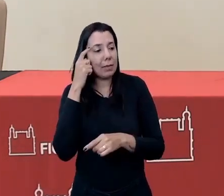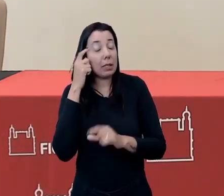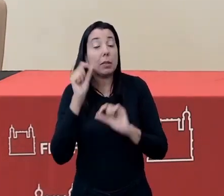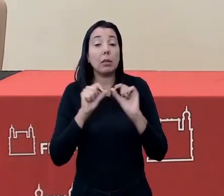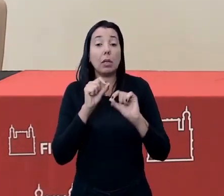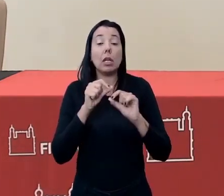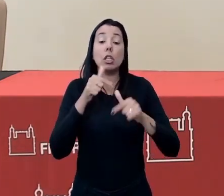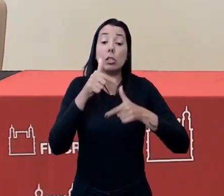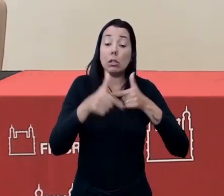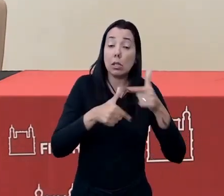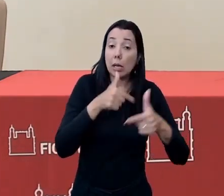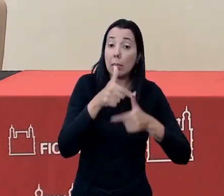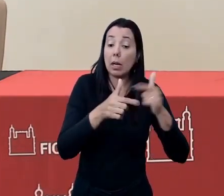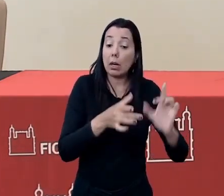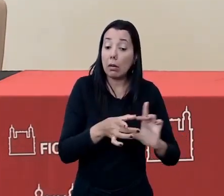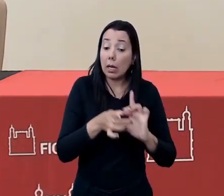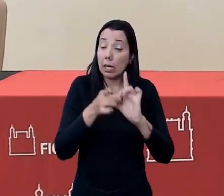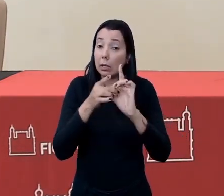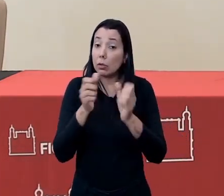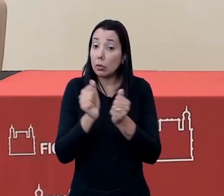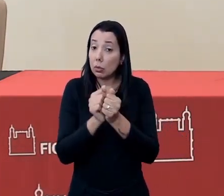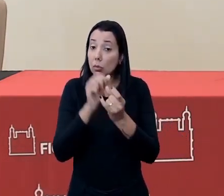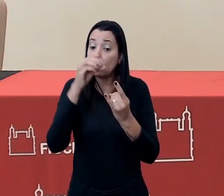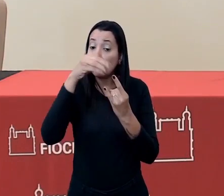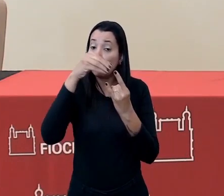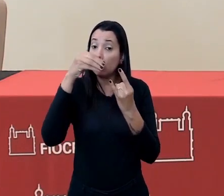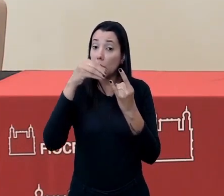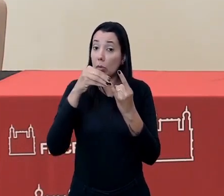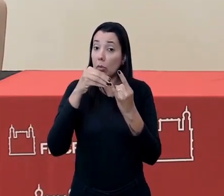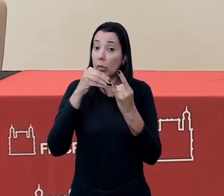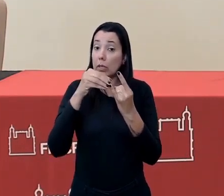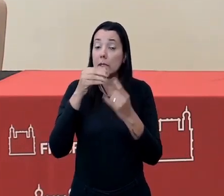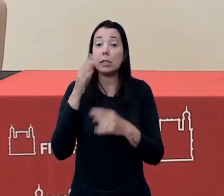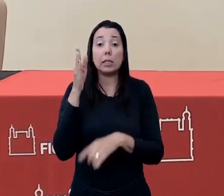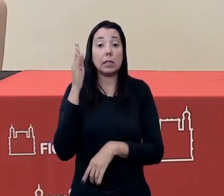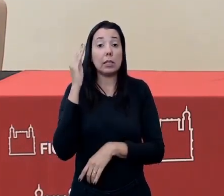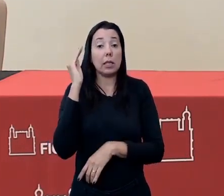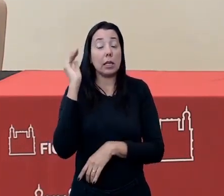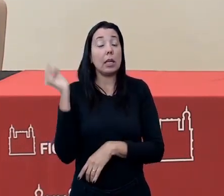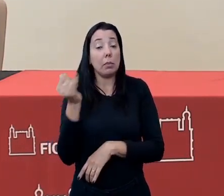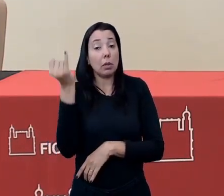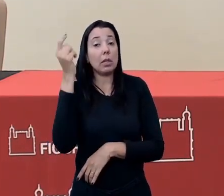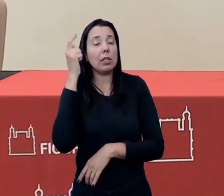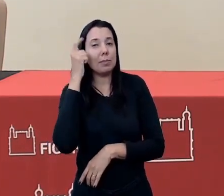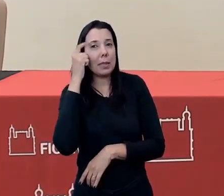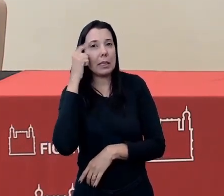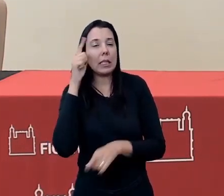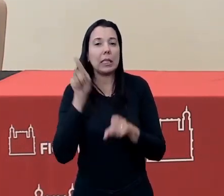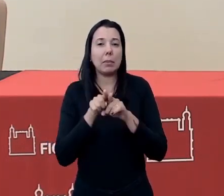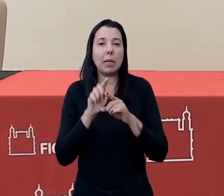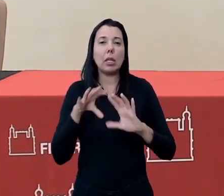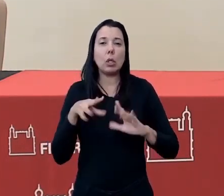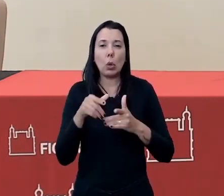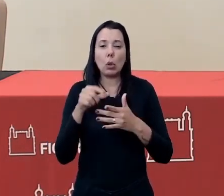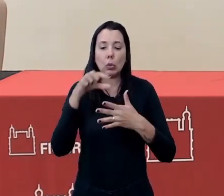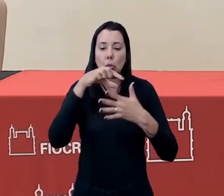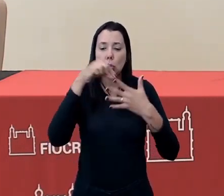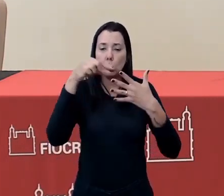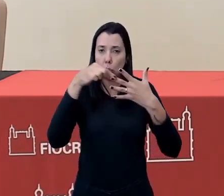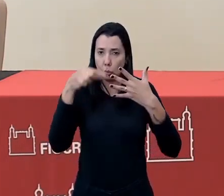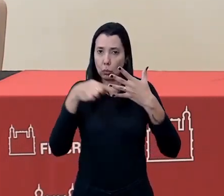ação elencada da Fiocruz, é importante dizer que todos os eixos aqui pensados foram a partir das,